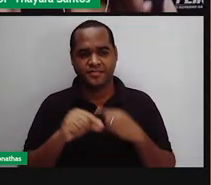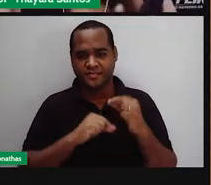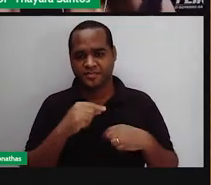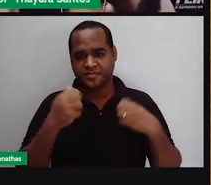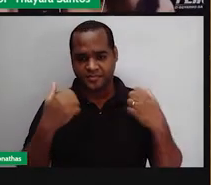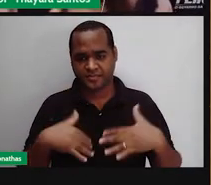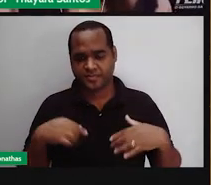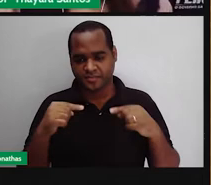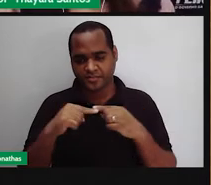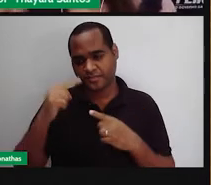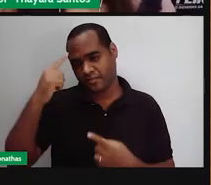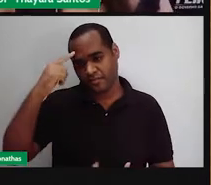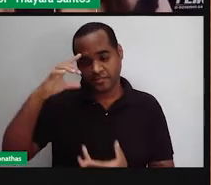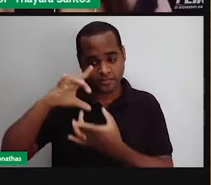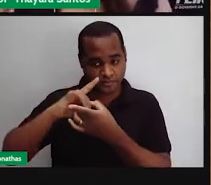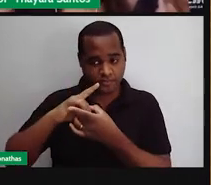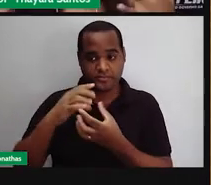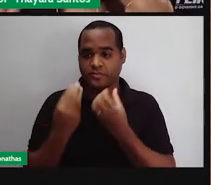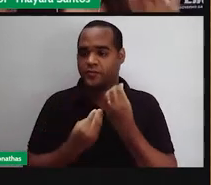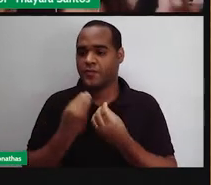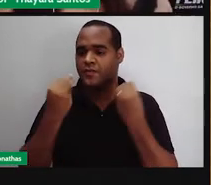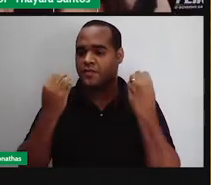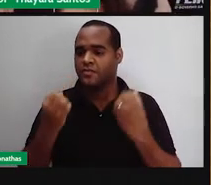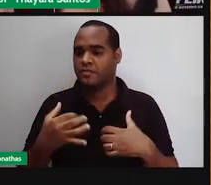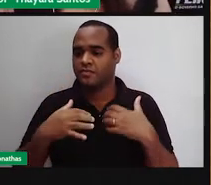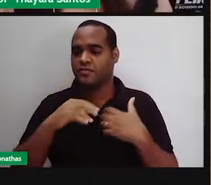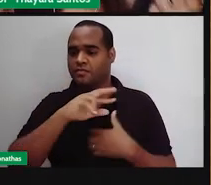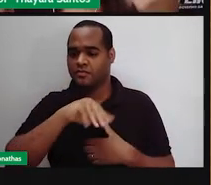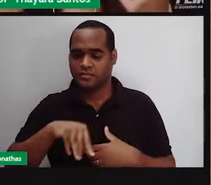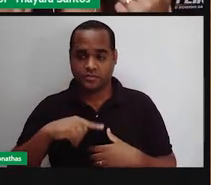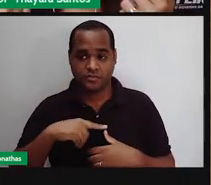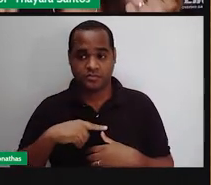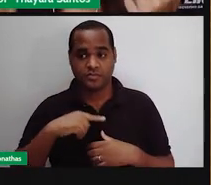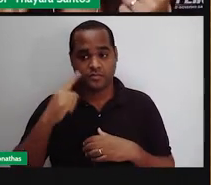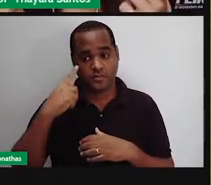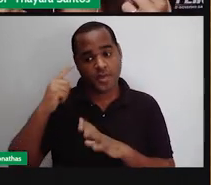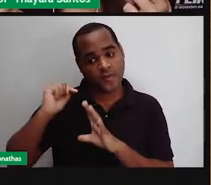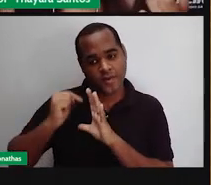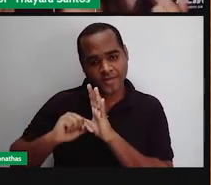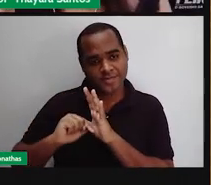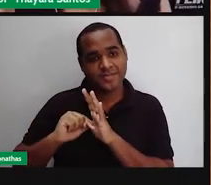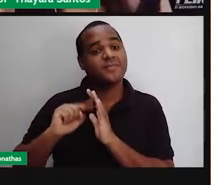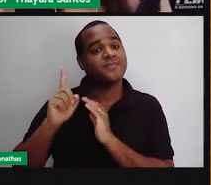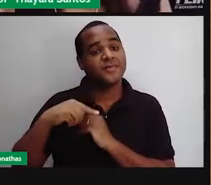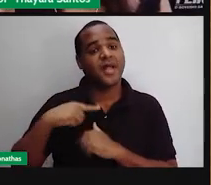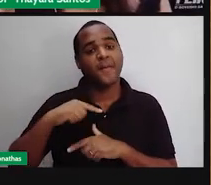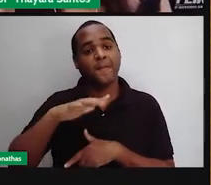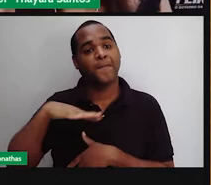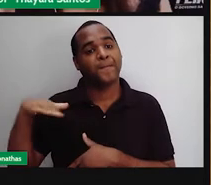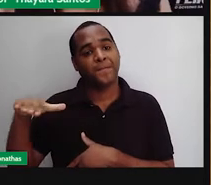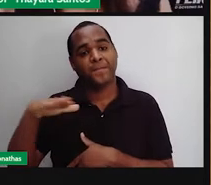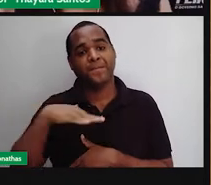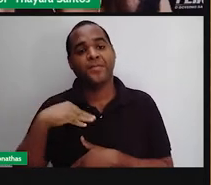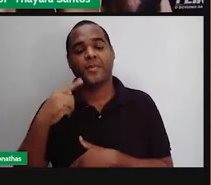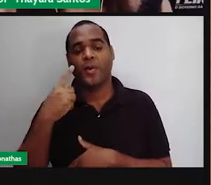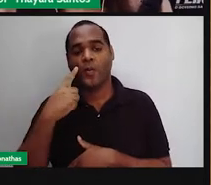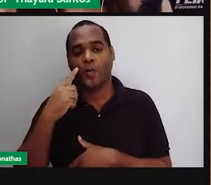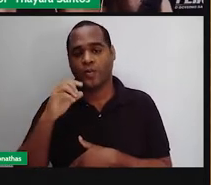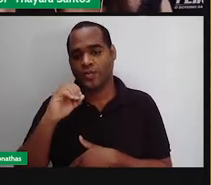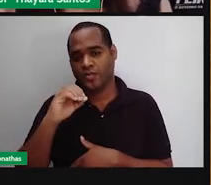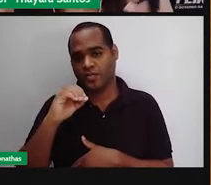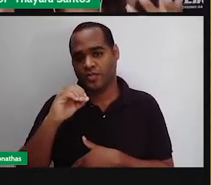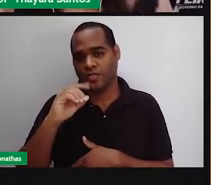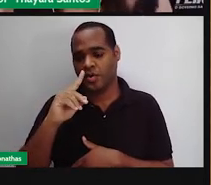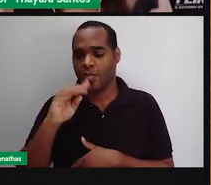como é que essa mensagem é passada para o cérebro, do olho para o cérebro? No fundo do olho, depois da retina, a gente tem uma região que é chamada de nervo óptico.